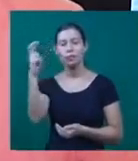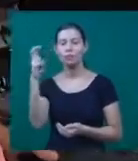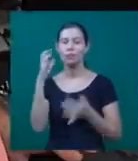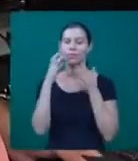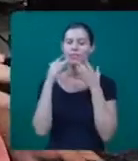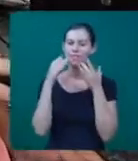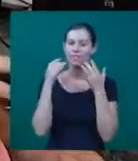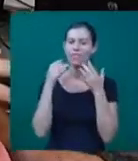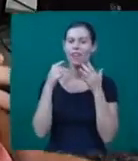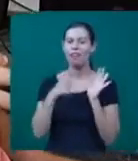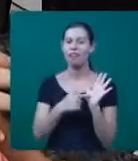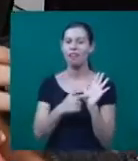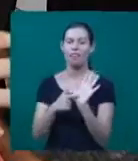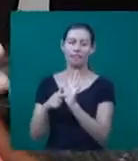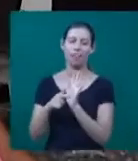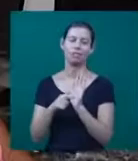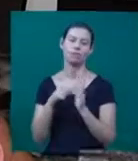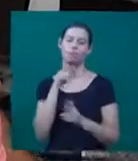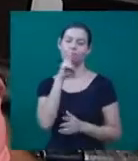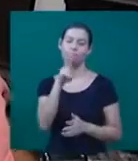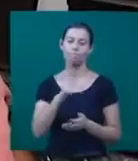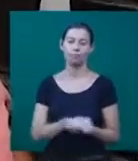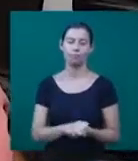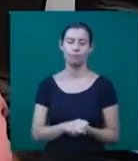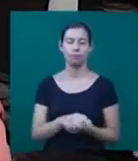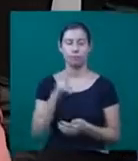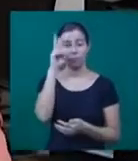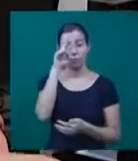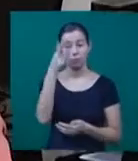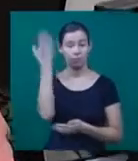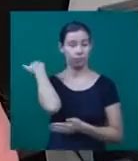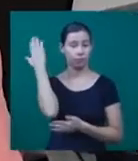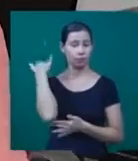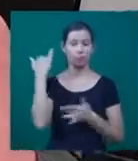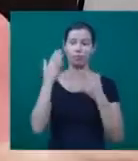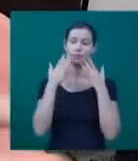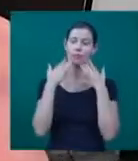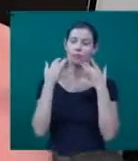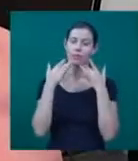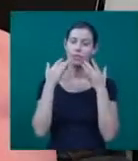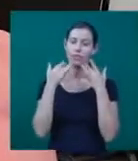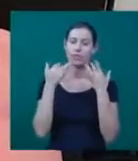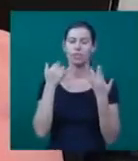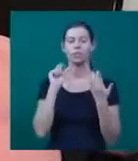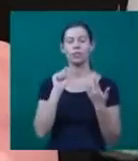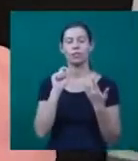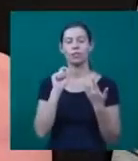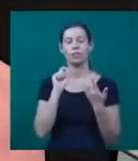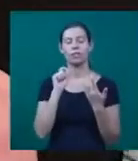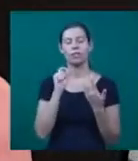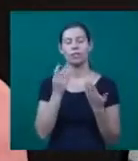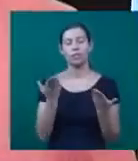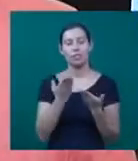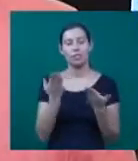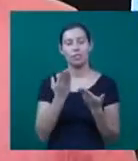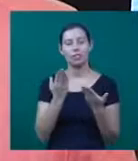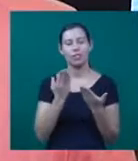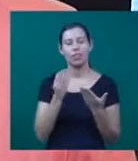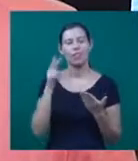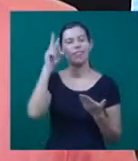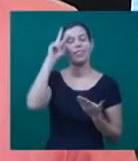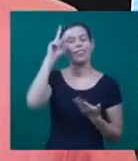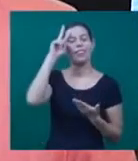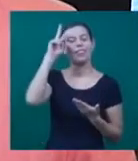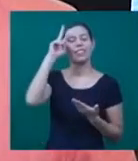cidade. O professor tem muitas lembranças de quando o teatro ainda funcionava e se encanta com as histórias que agora estão na memória. Foi uma